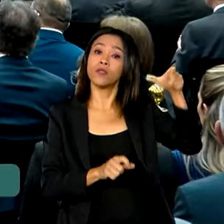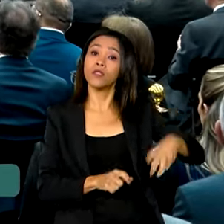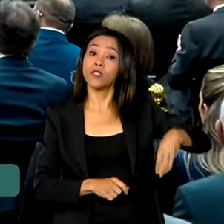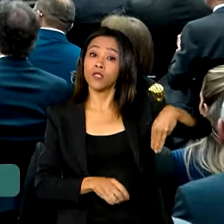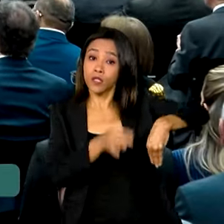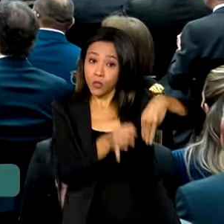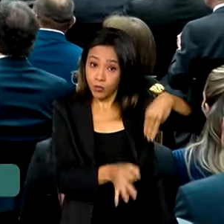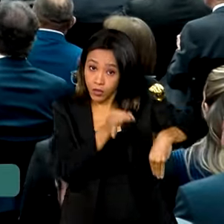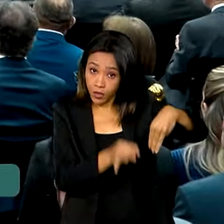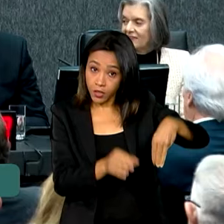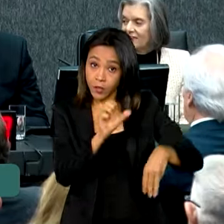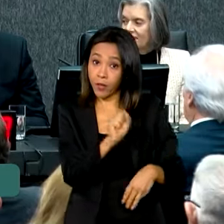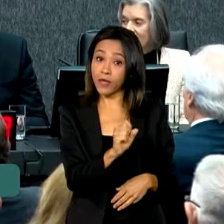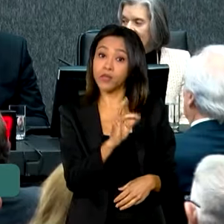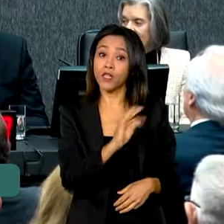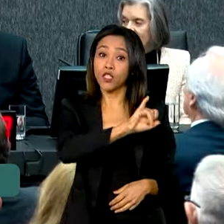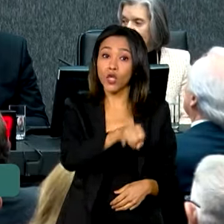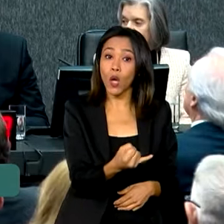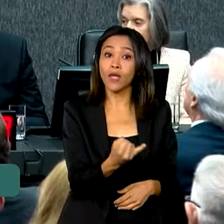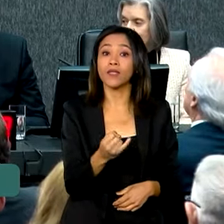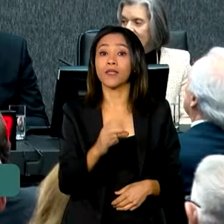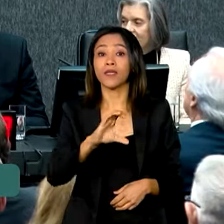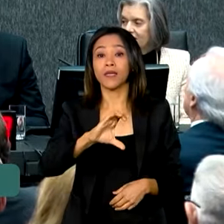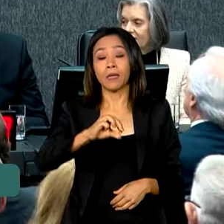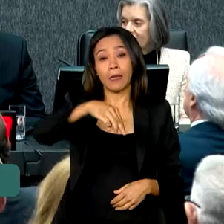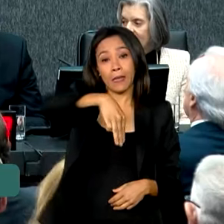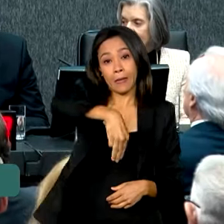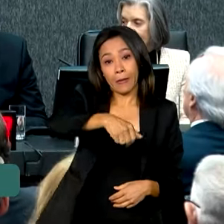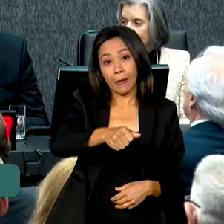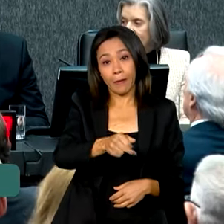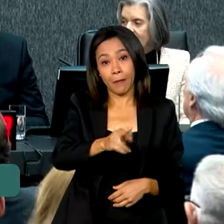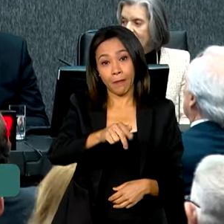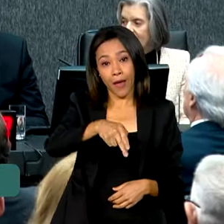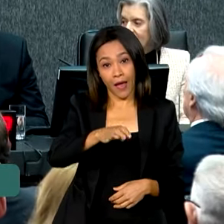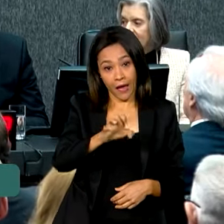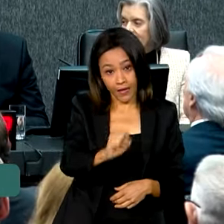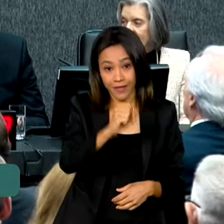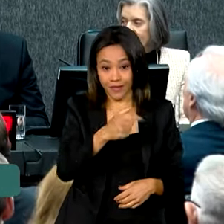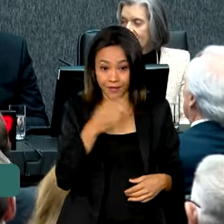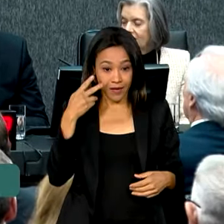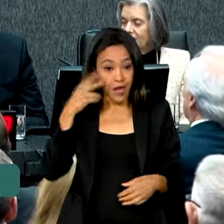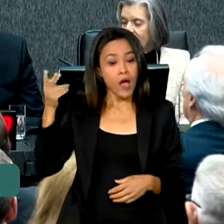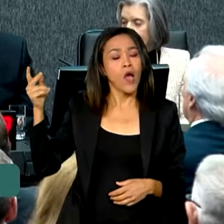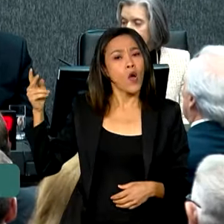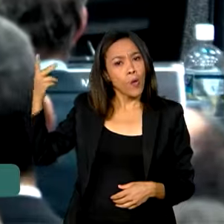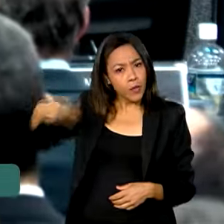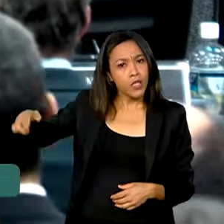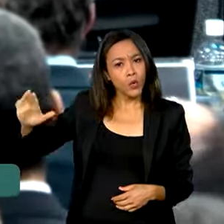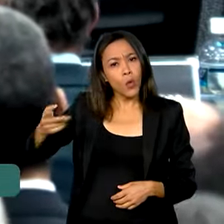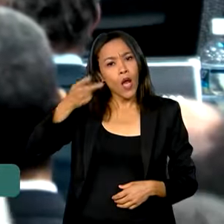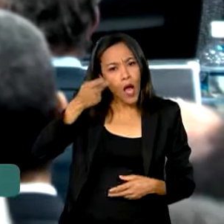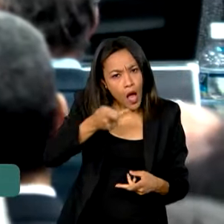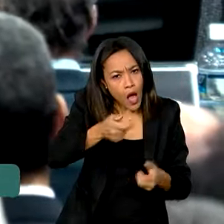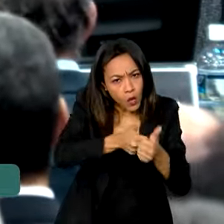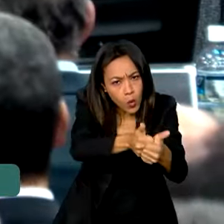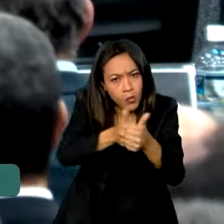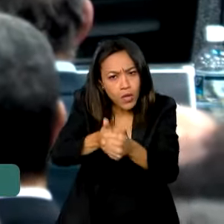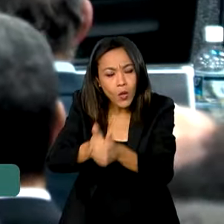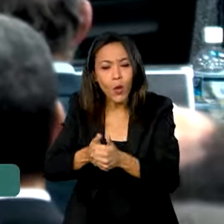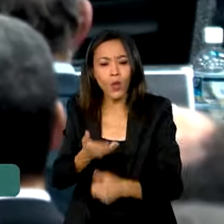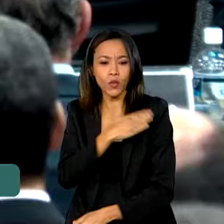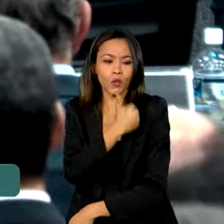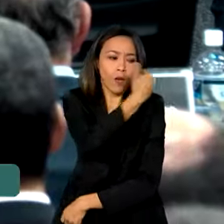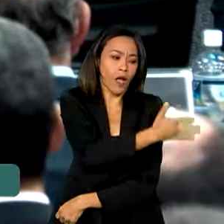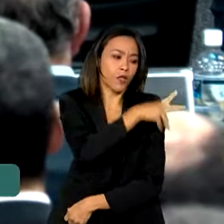Mauro Campo Belmarques, no cargo de Corregidor Nacional de Justiça. Lula acompanhou a cerimônia ao lado do presidente do Supremo